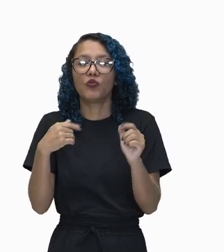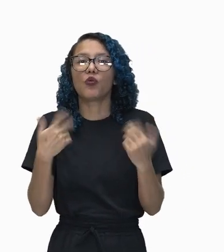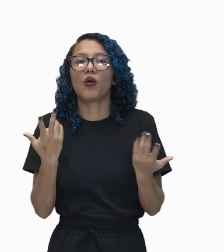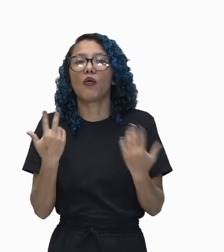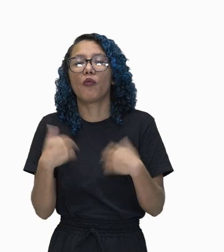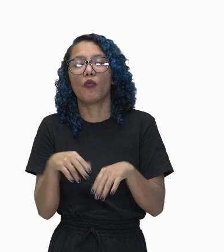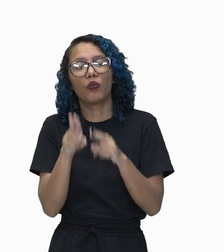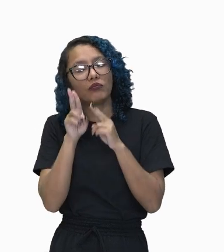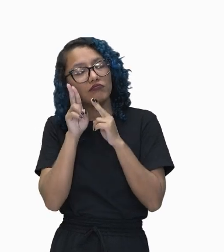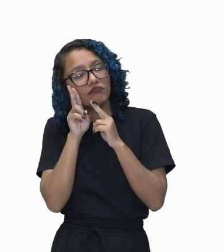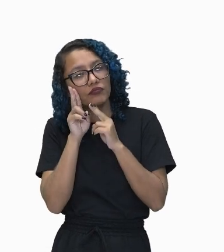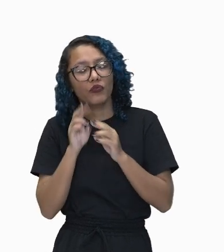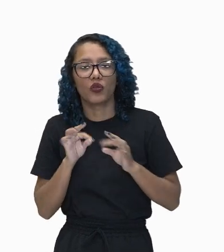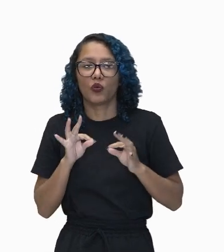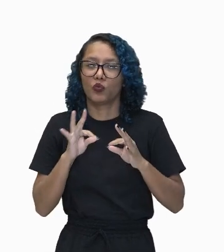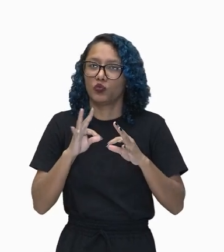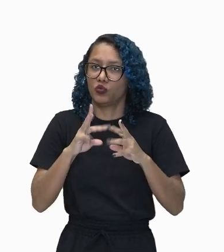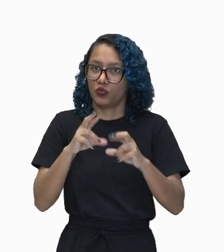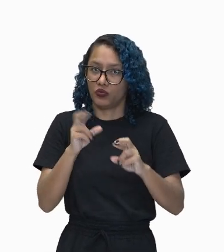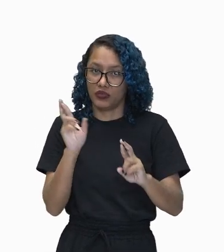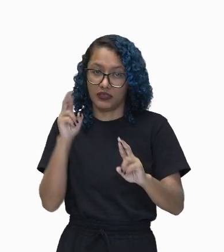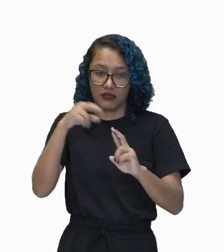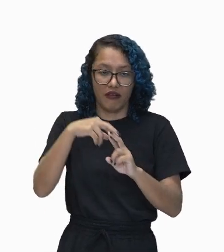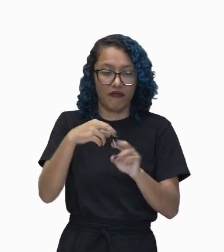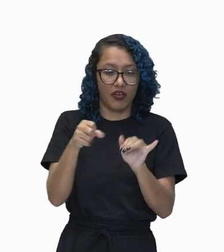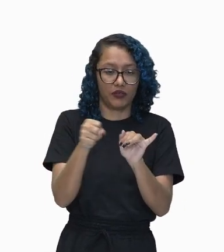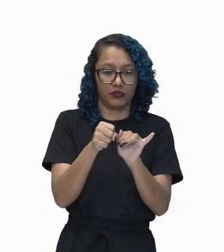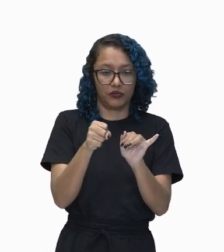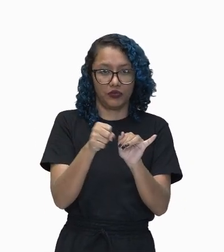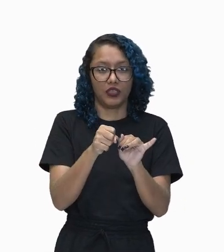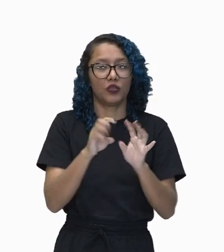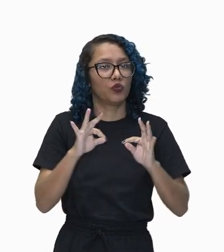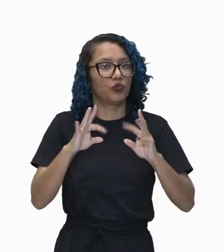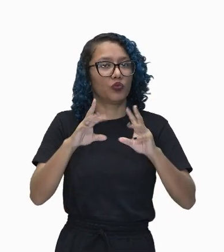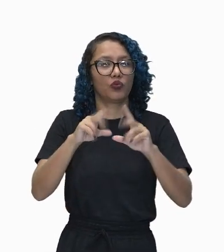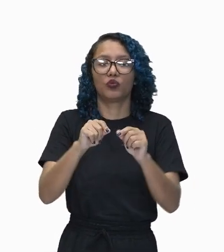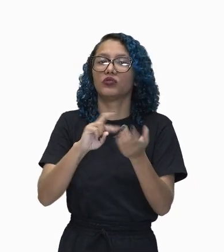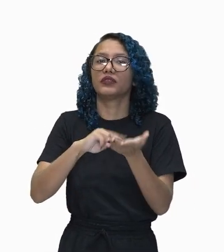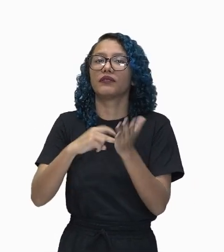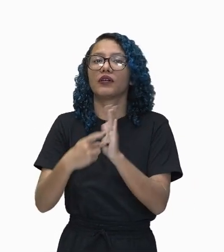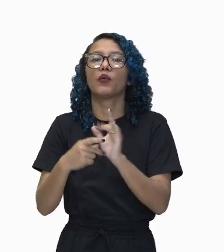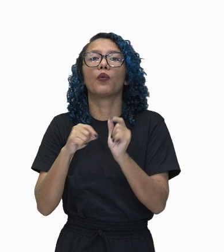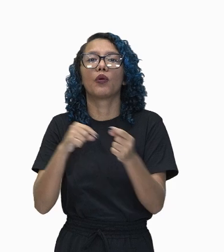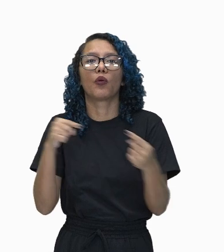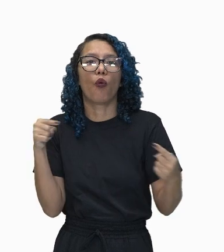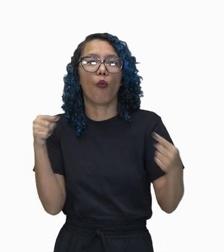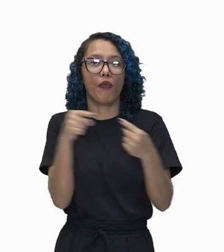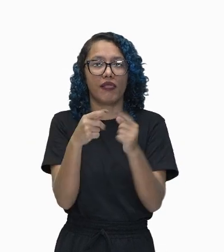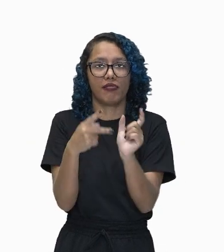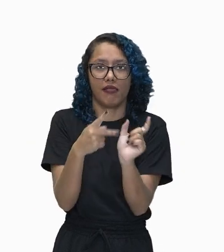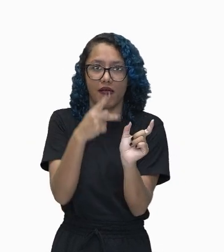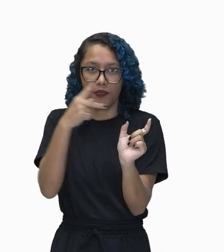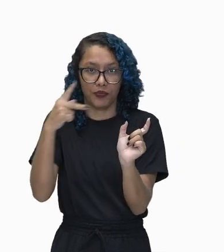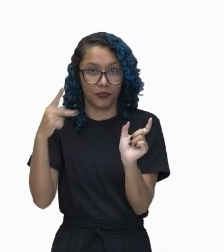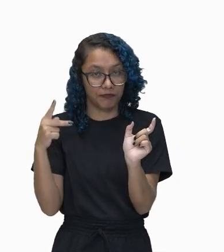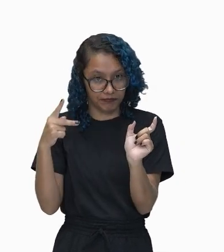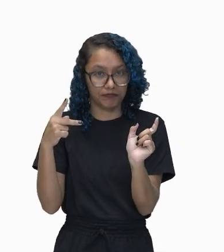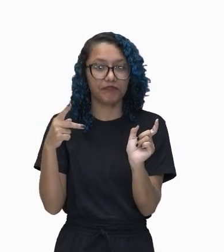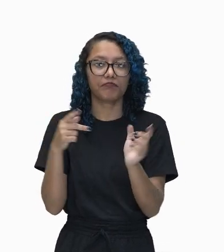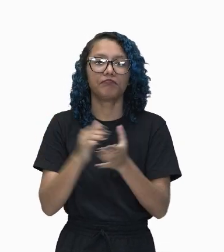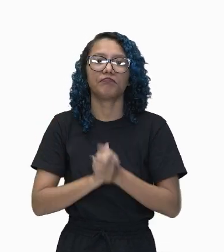Tudo que se fala a respeito do sujeito é predicado. Ok? Então o que se fala aqui do sujeito?